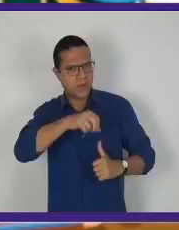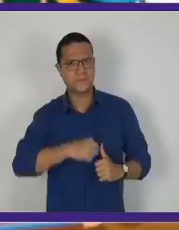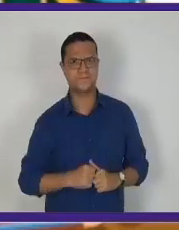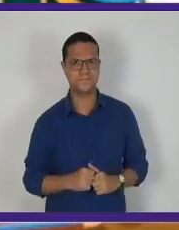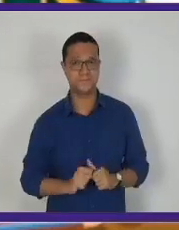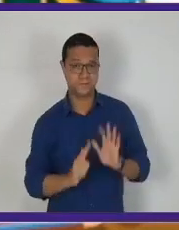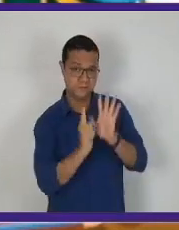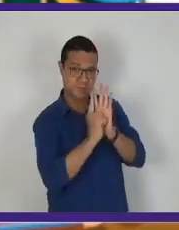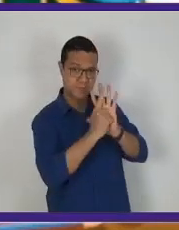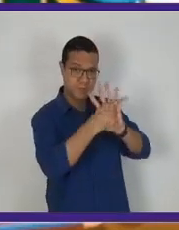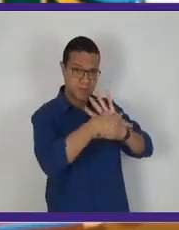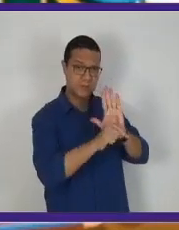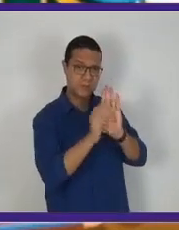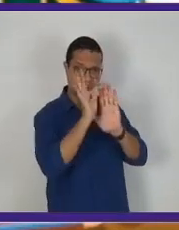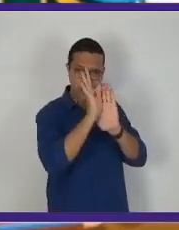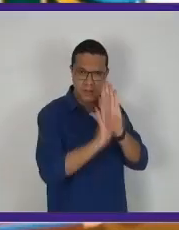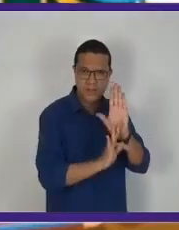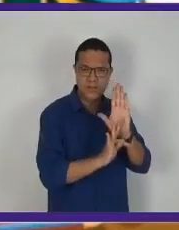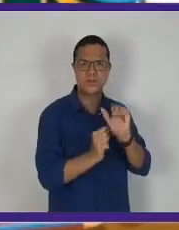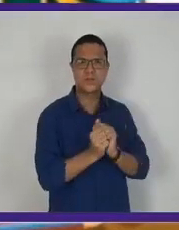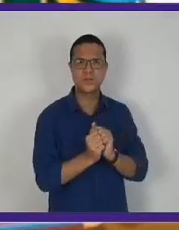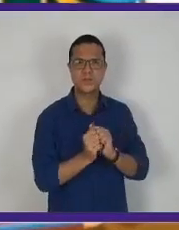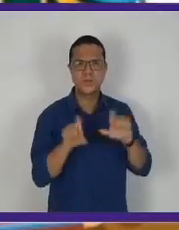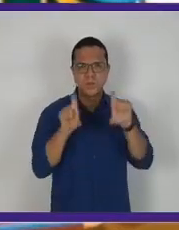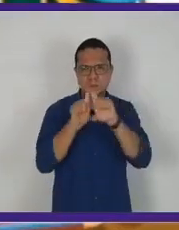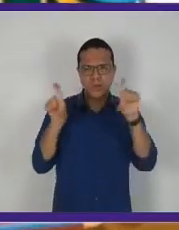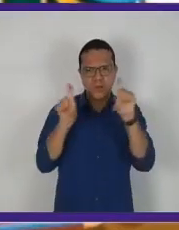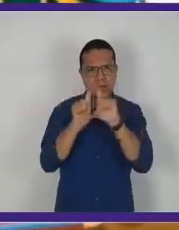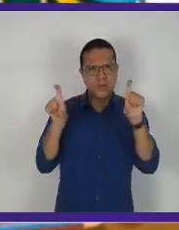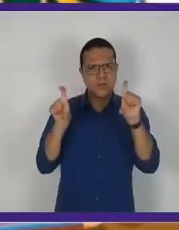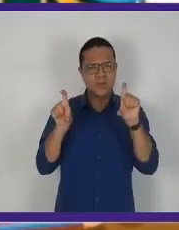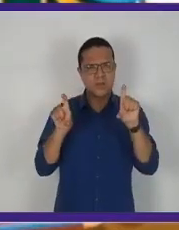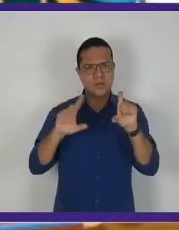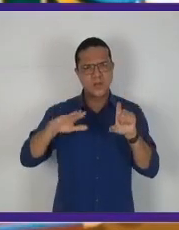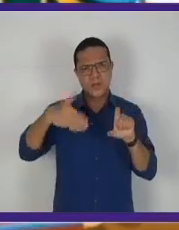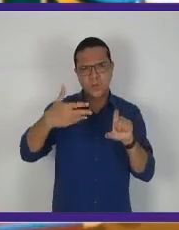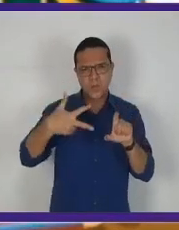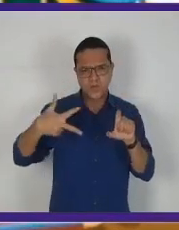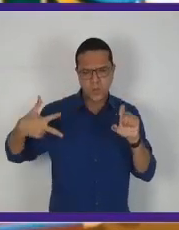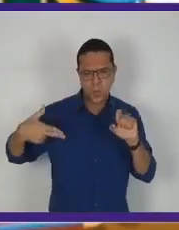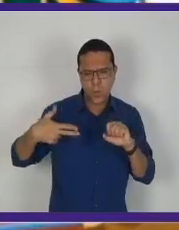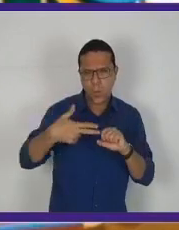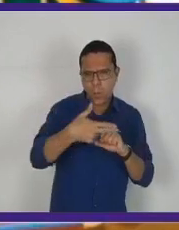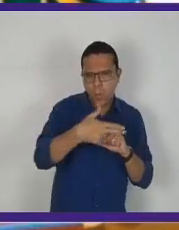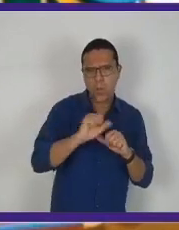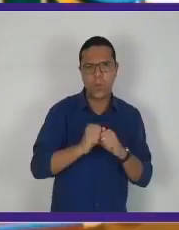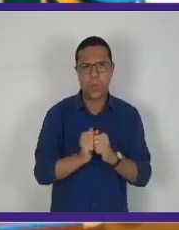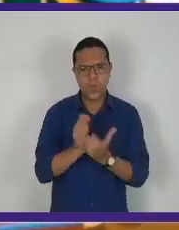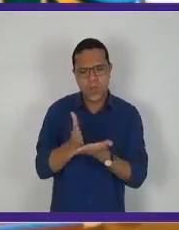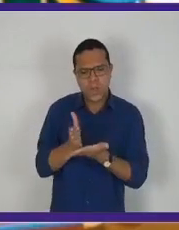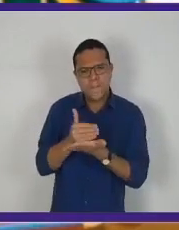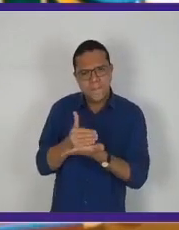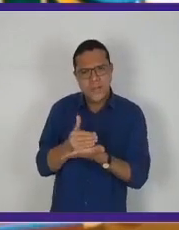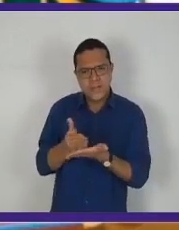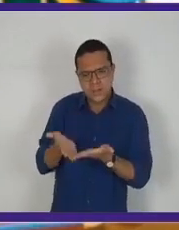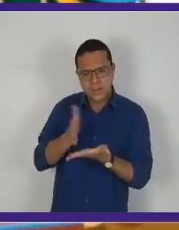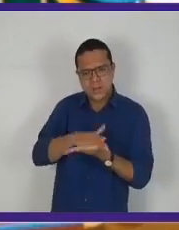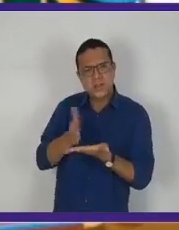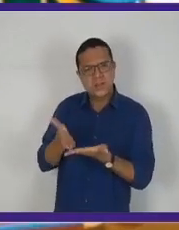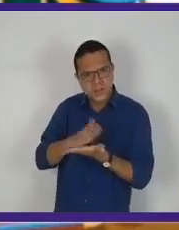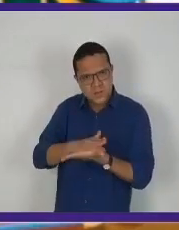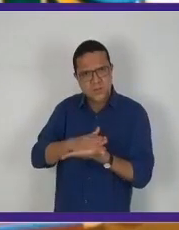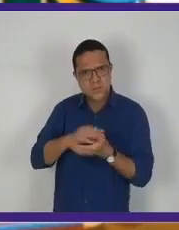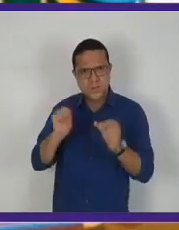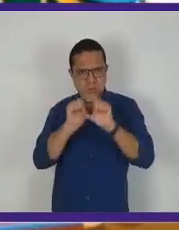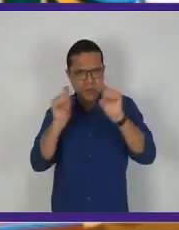Olha aí. Esse gênero textual se chama tirinha. Quando você corta uma tirinha do caderno, não